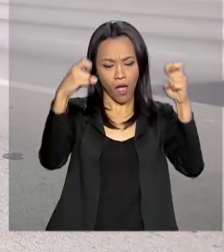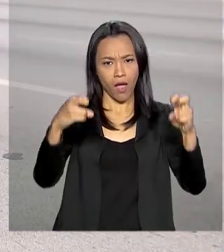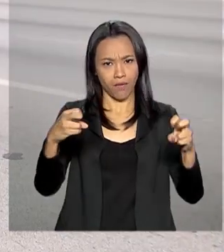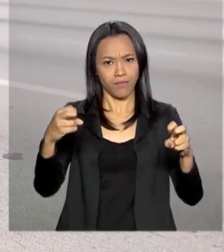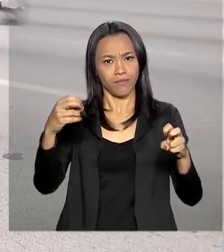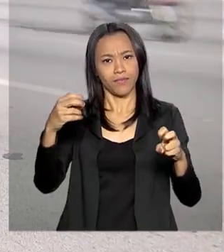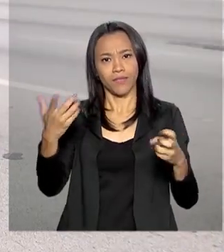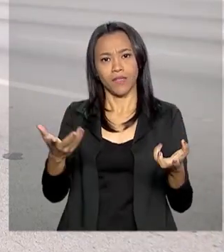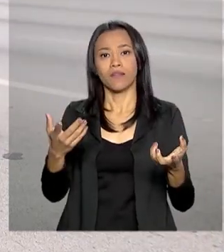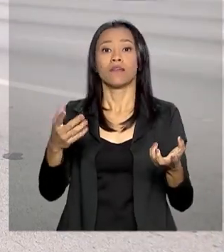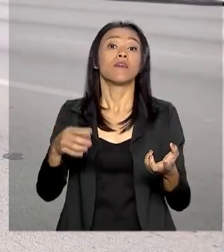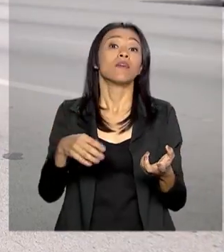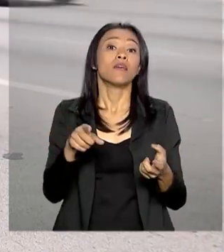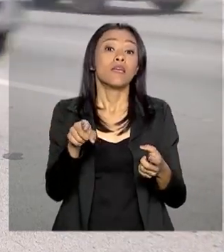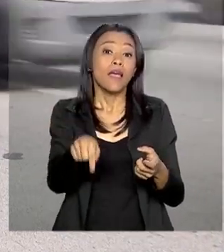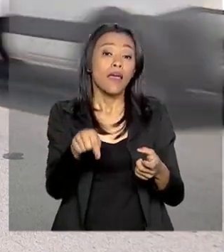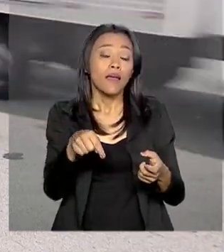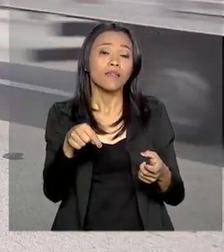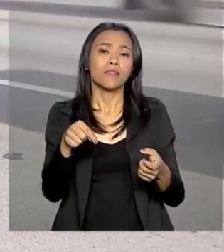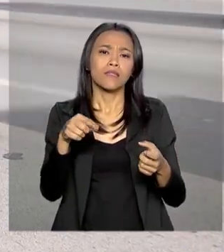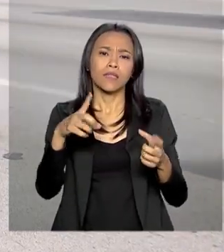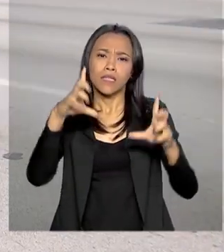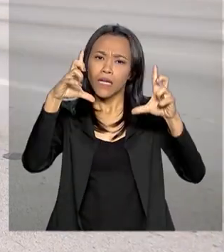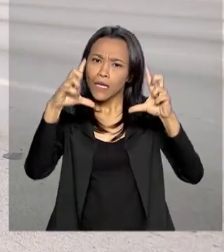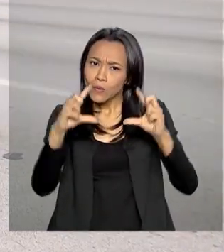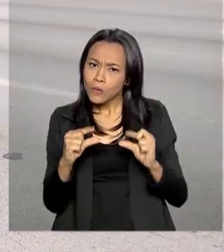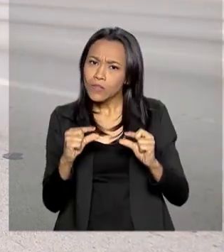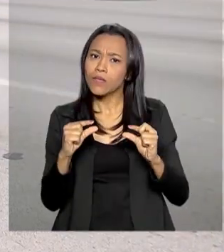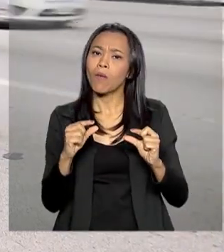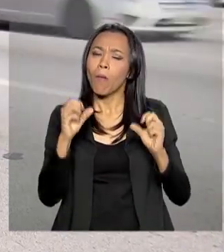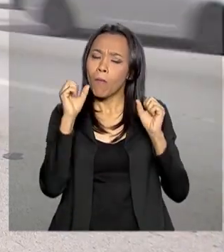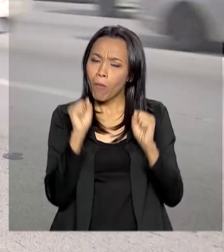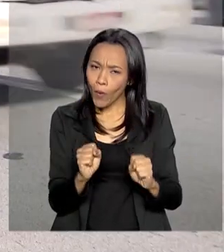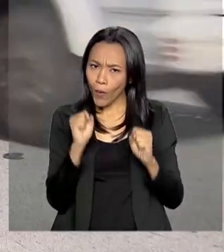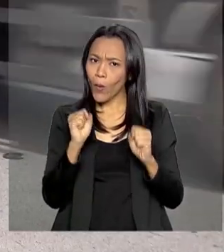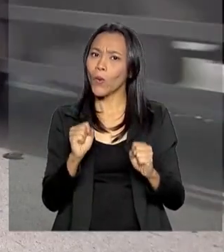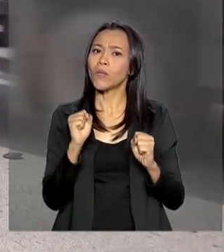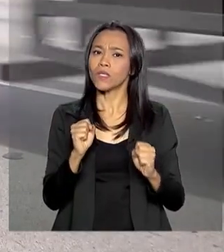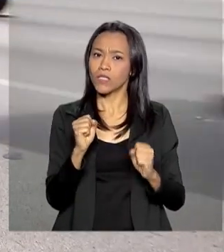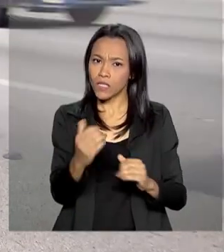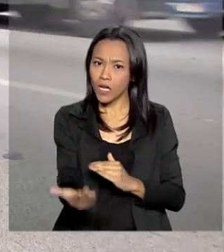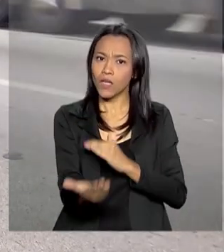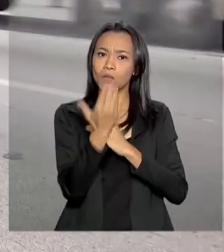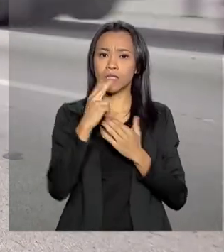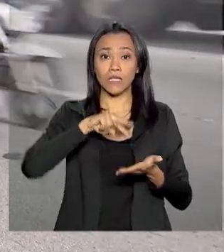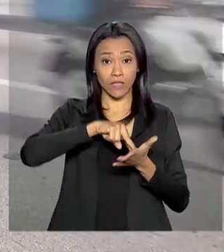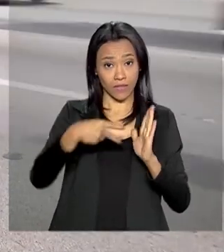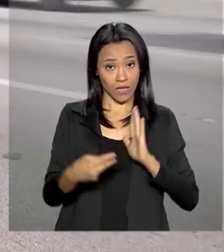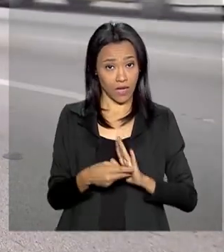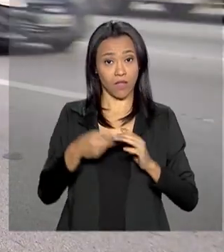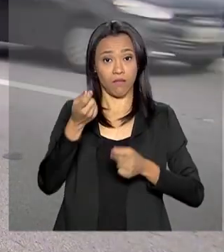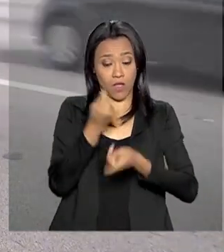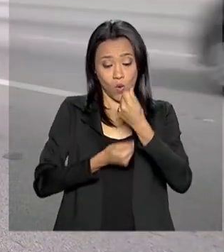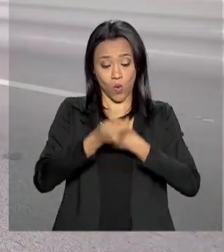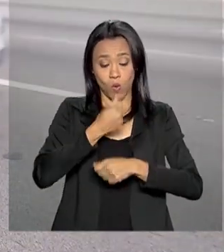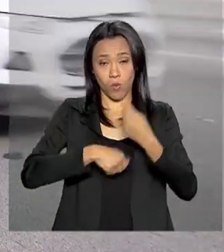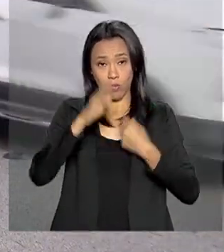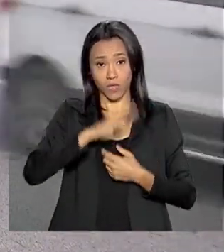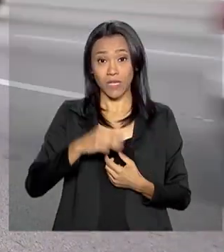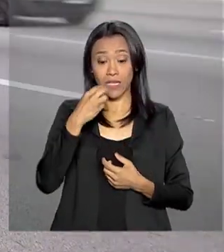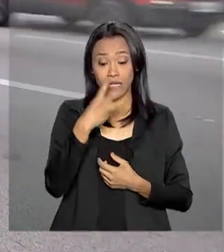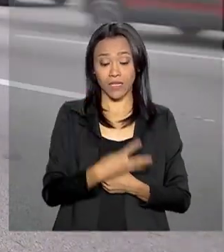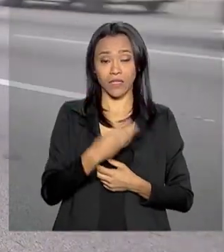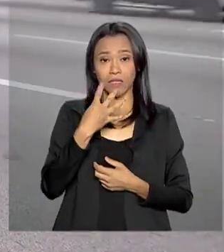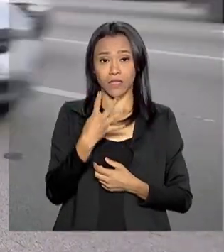vidas, a diminuição desse tipo de ocorrência pode trazer impactos significativos na economia. O Brasil gasta cerca de R$